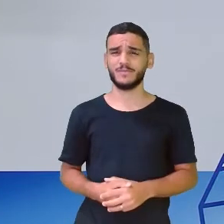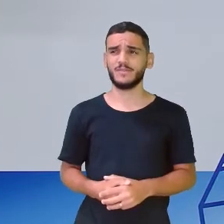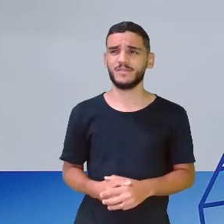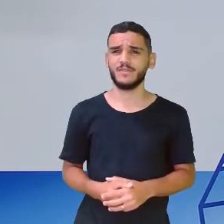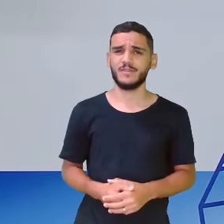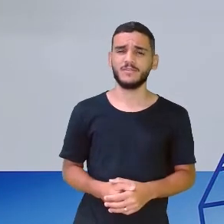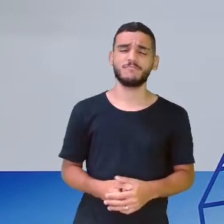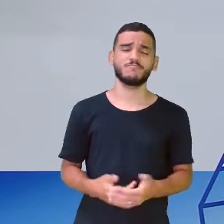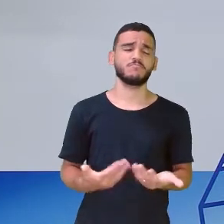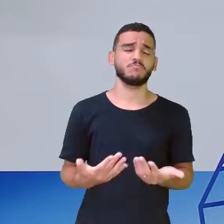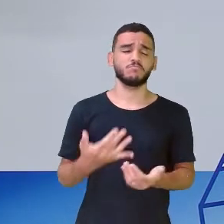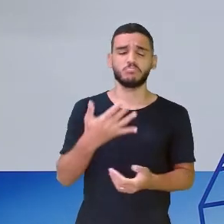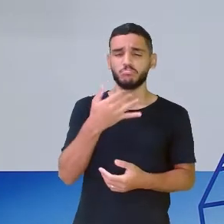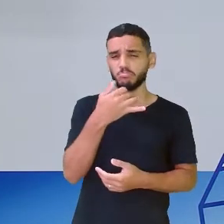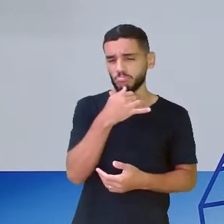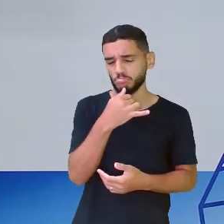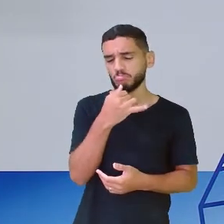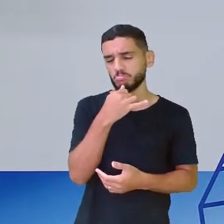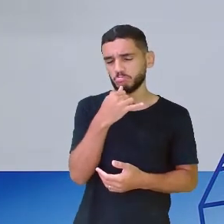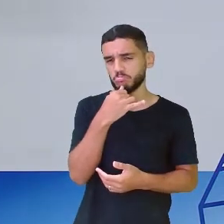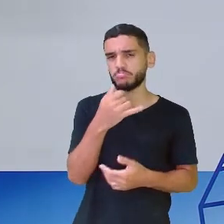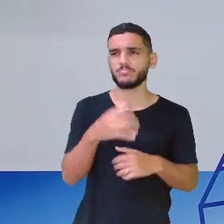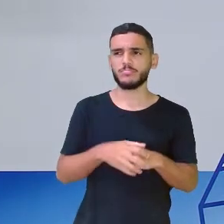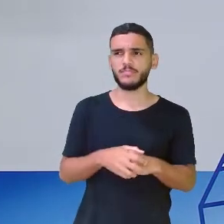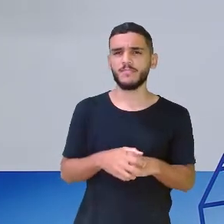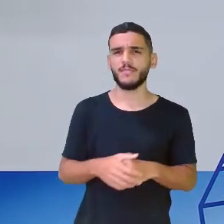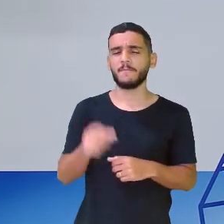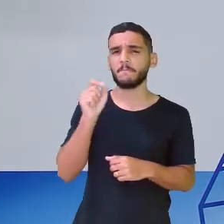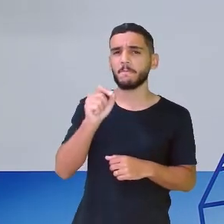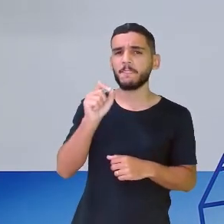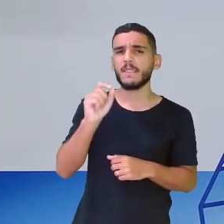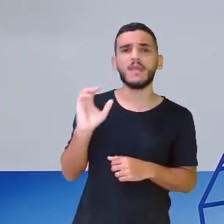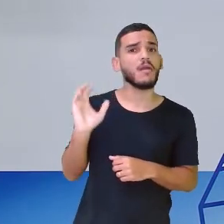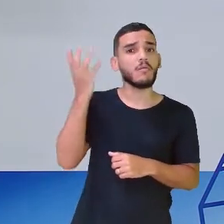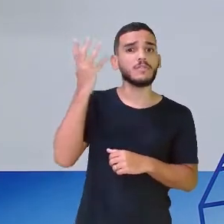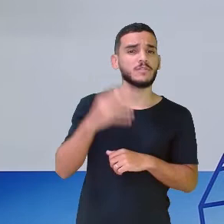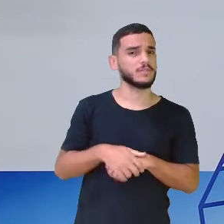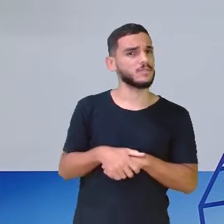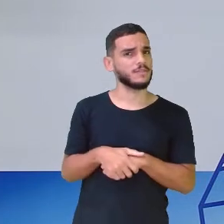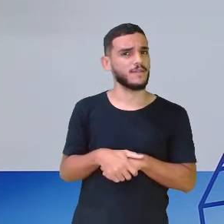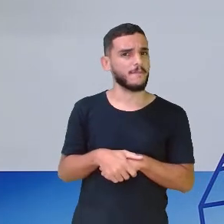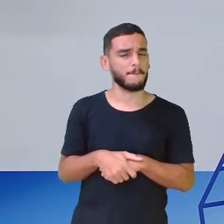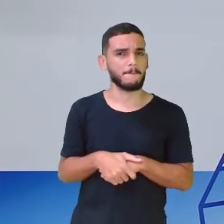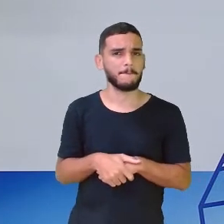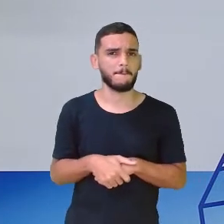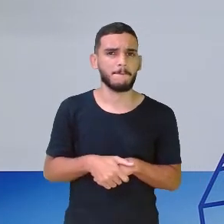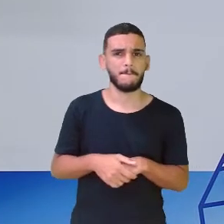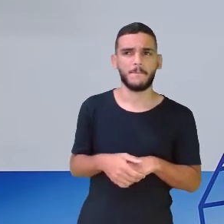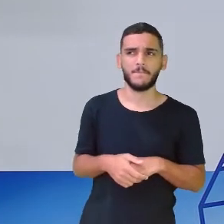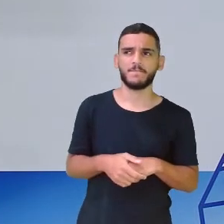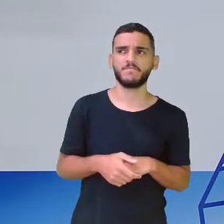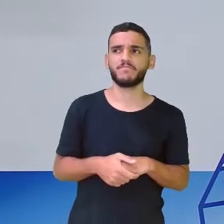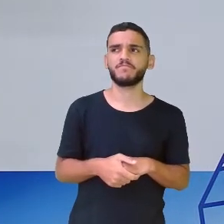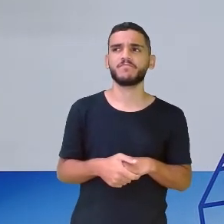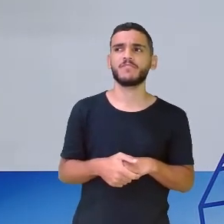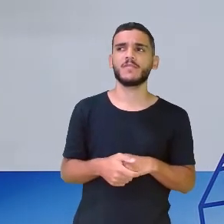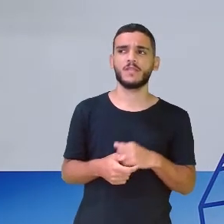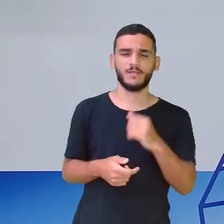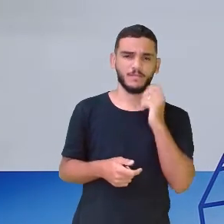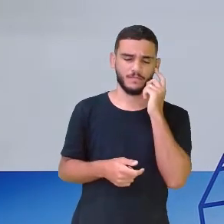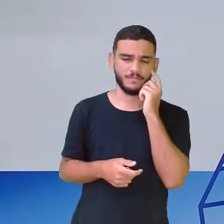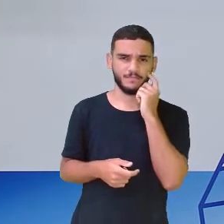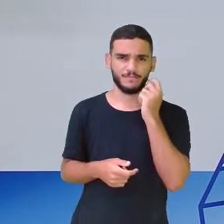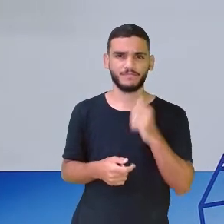Coitado do macaquinho. E o que será que aconteceu? Vamos verificar?